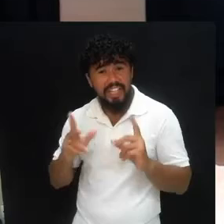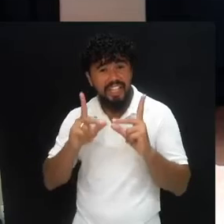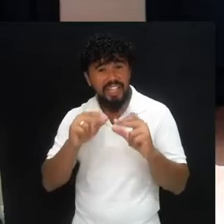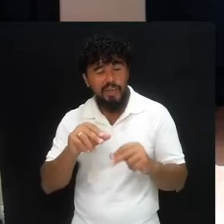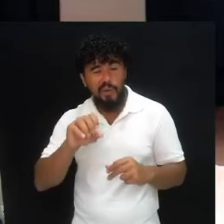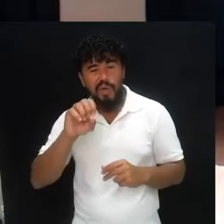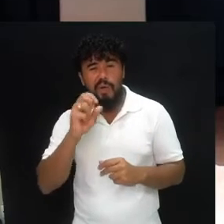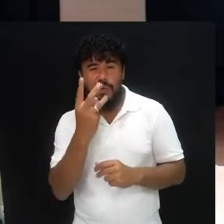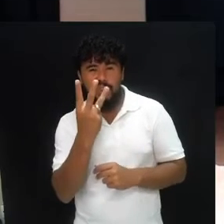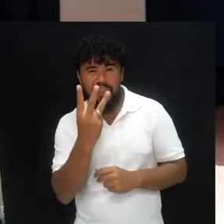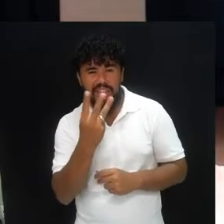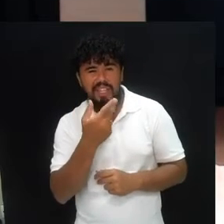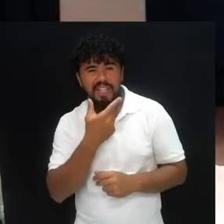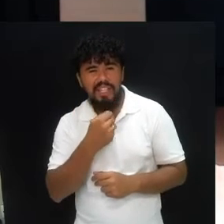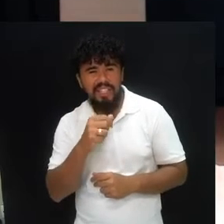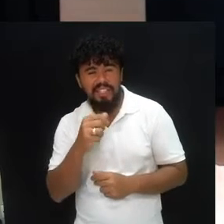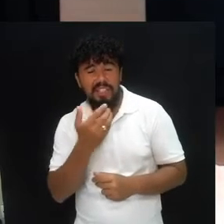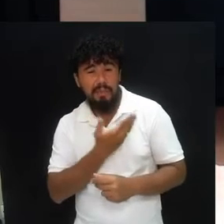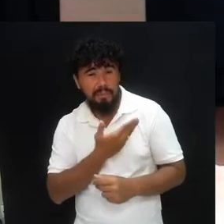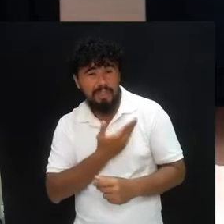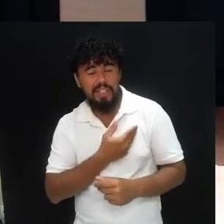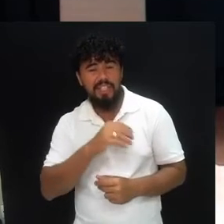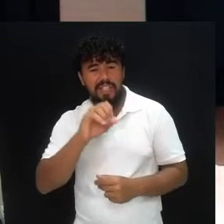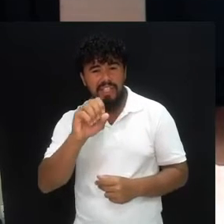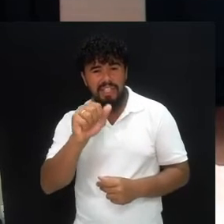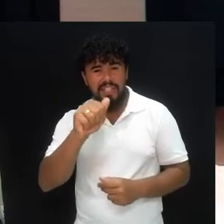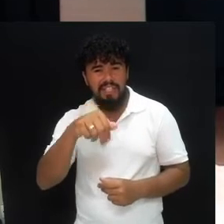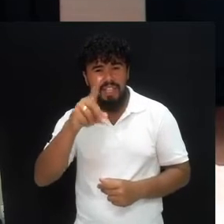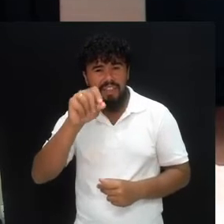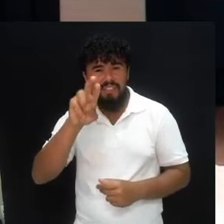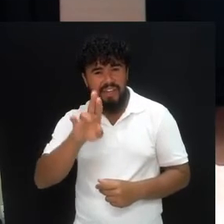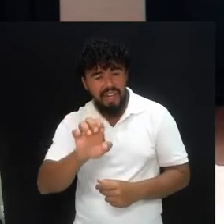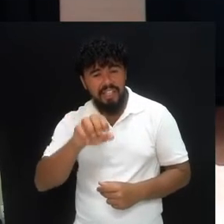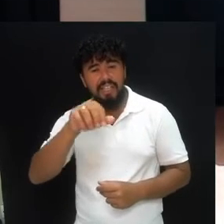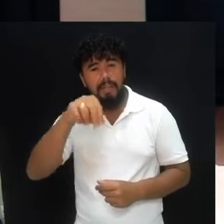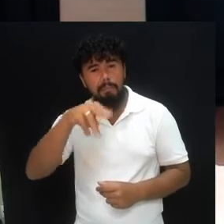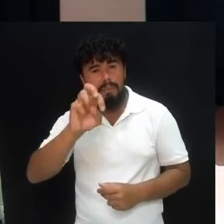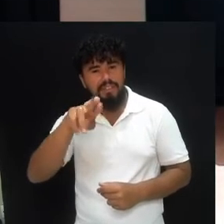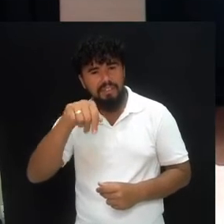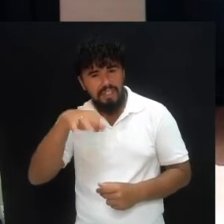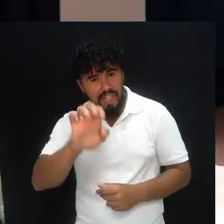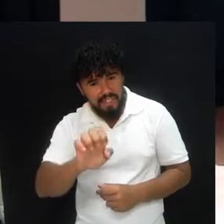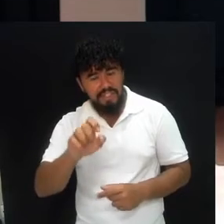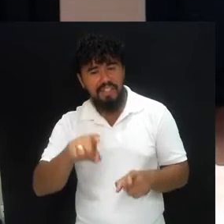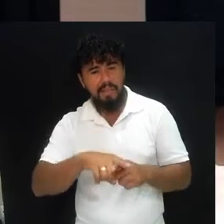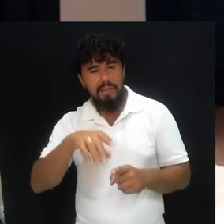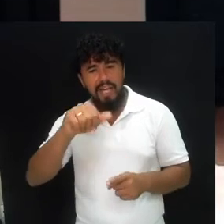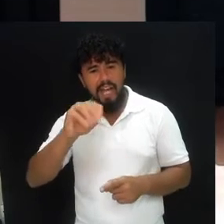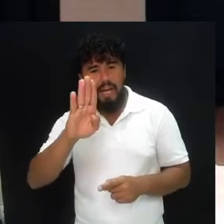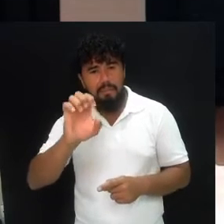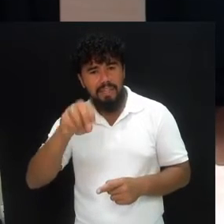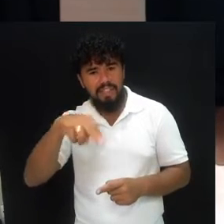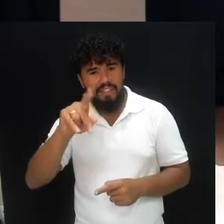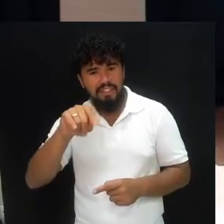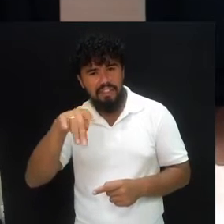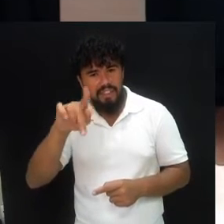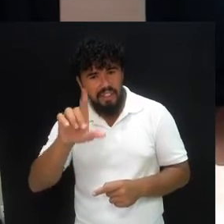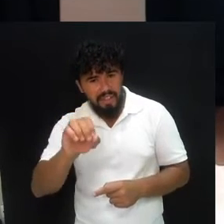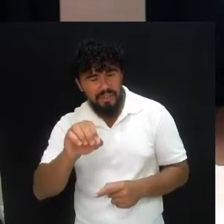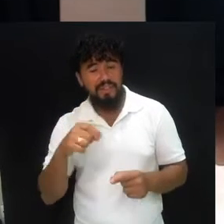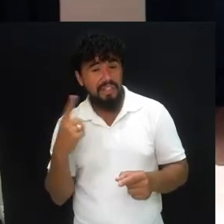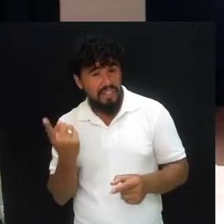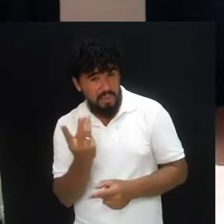Mesaque e Abdenego, que lançado na fornalha de fogo, que lançado diante daquele desafio, eles foram fiéis e eles